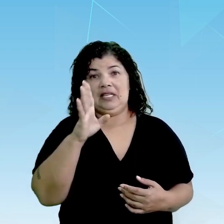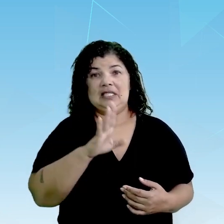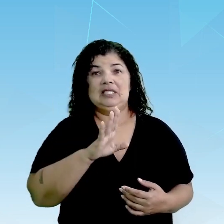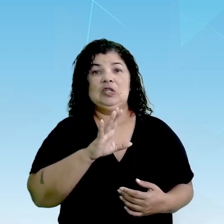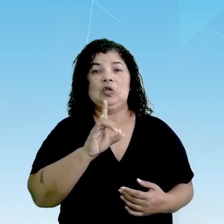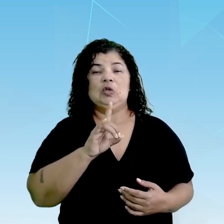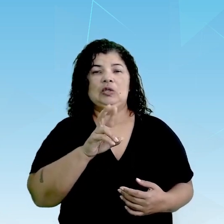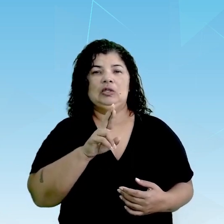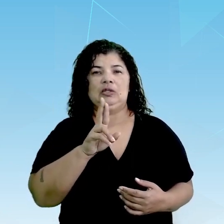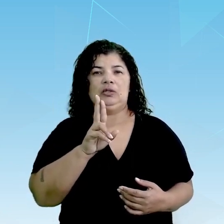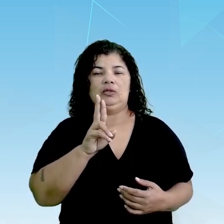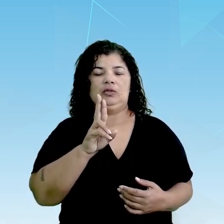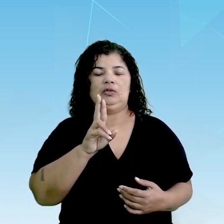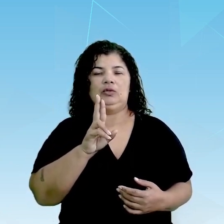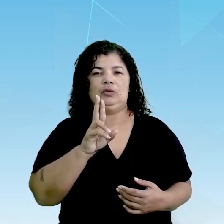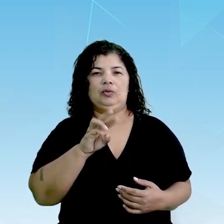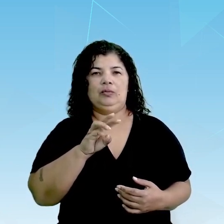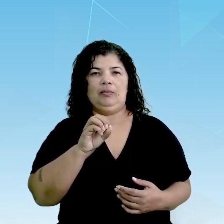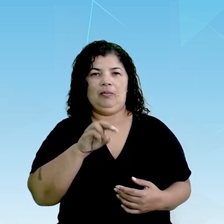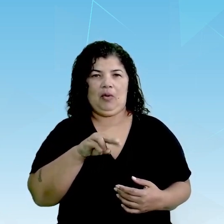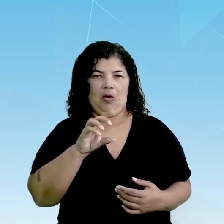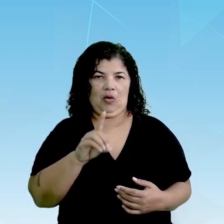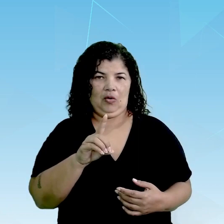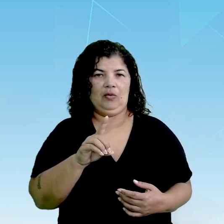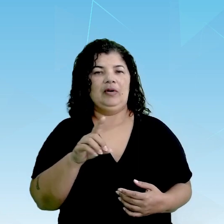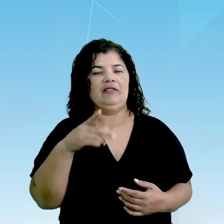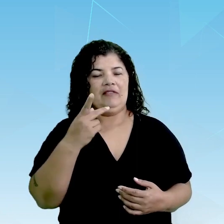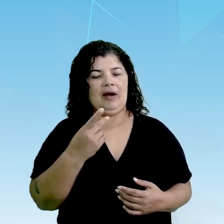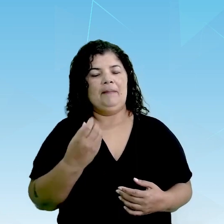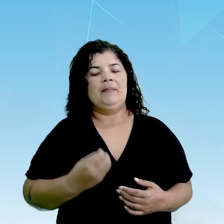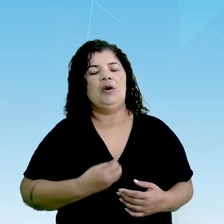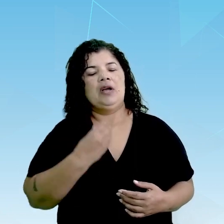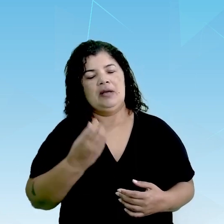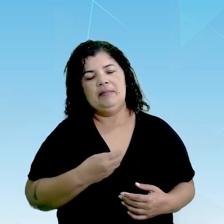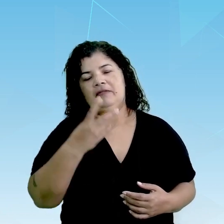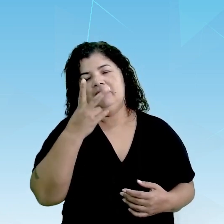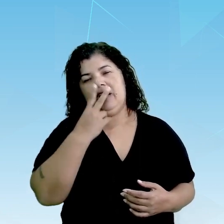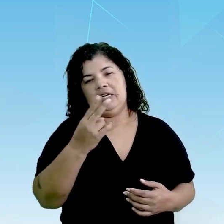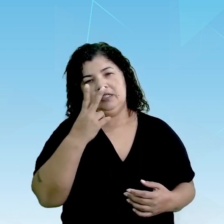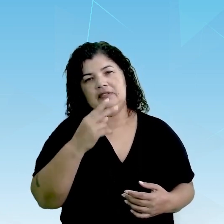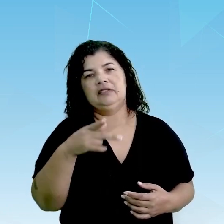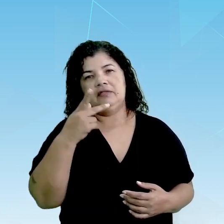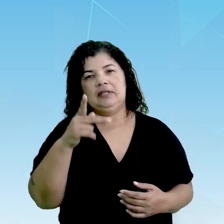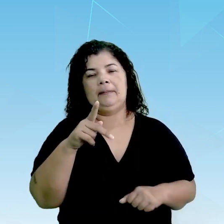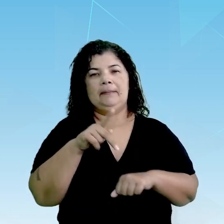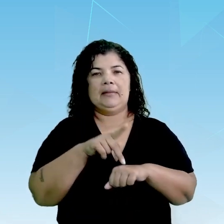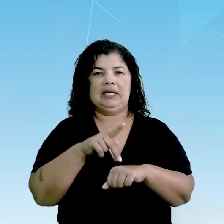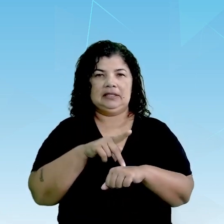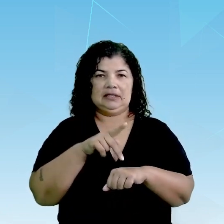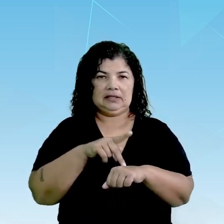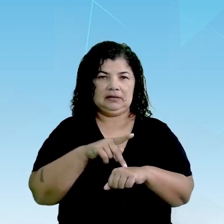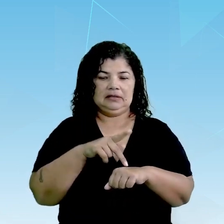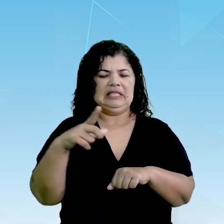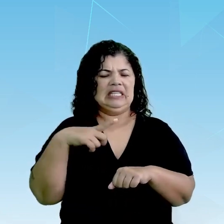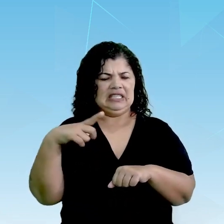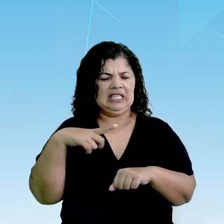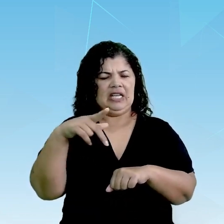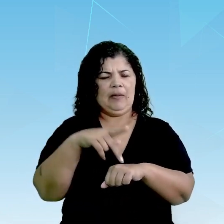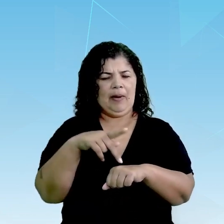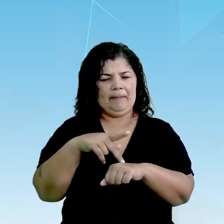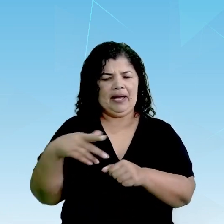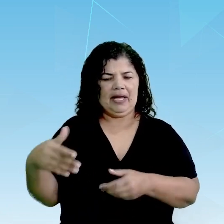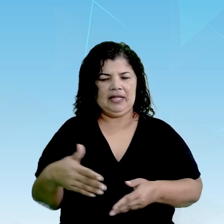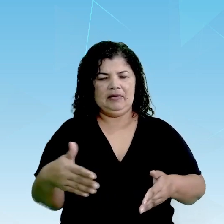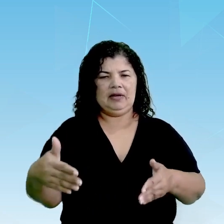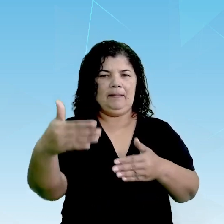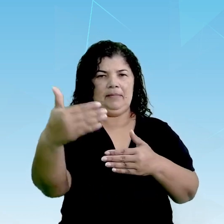Drummond. Ele tem um poema que ele repete várias vezes. A palavra pedra, que ele diz, tinha uma pedra no meio do